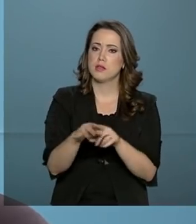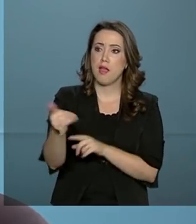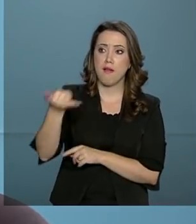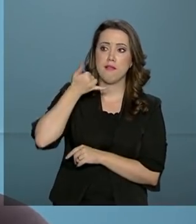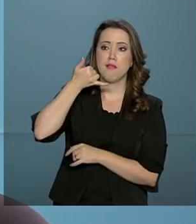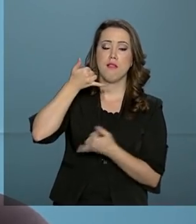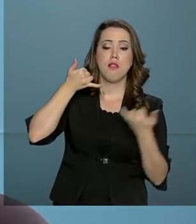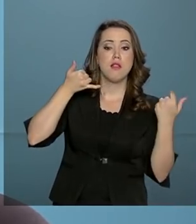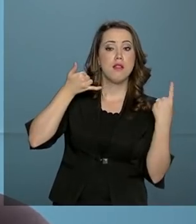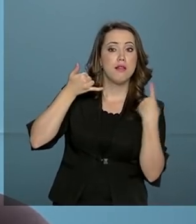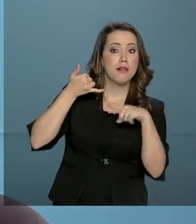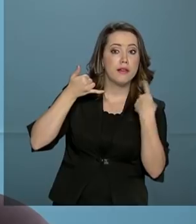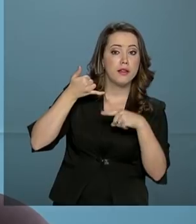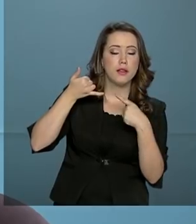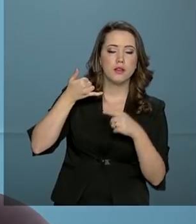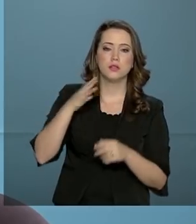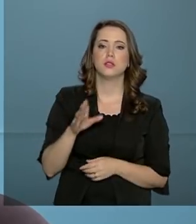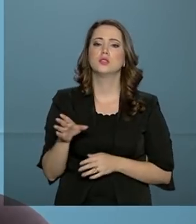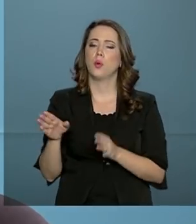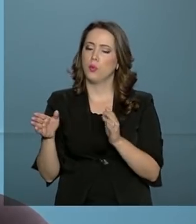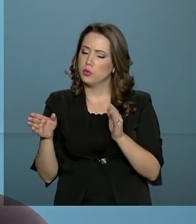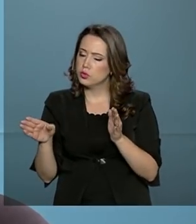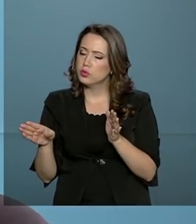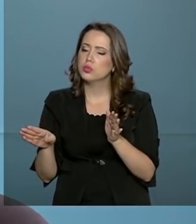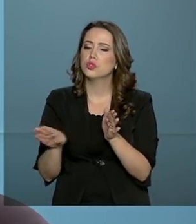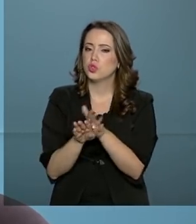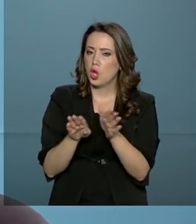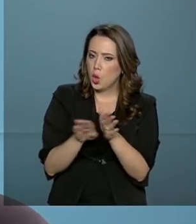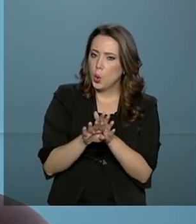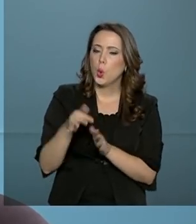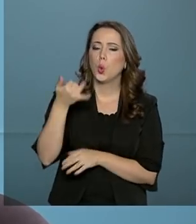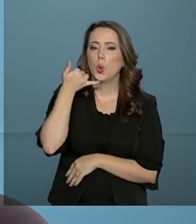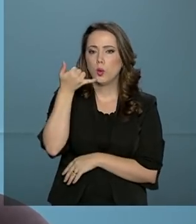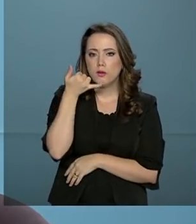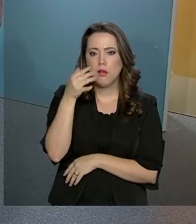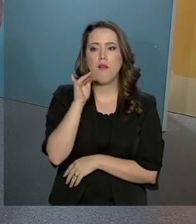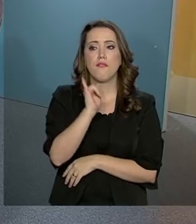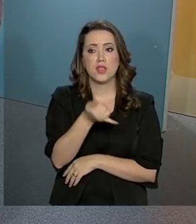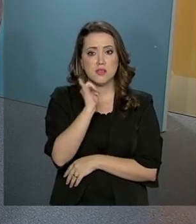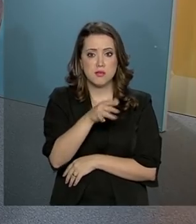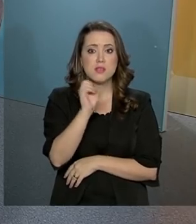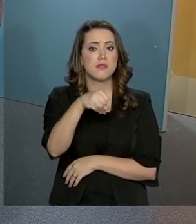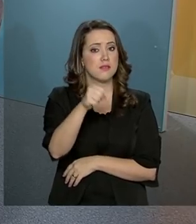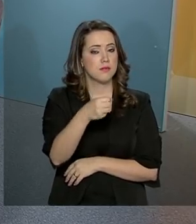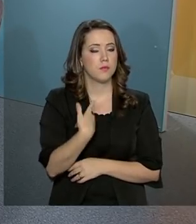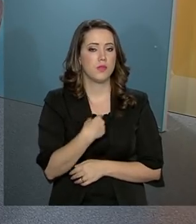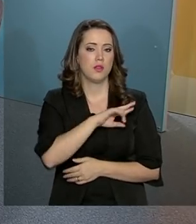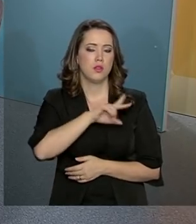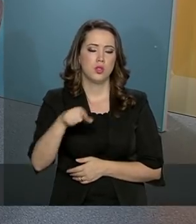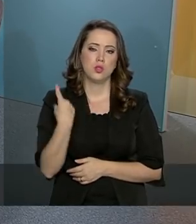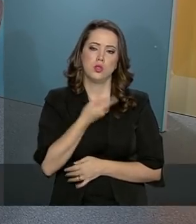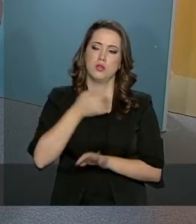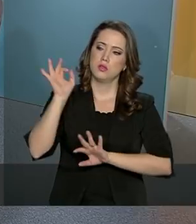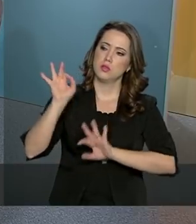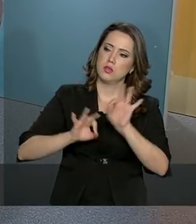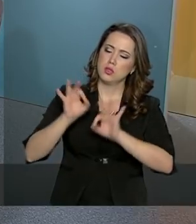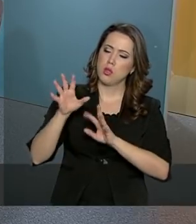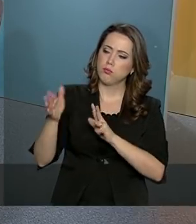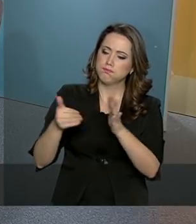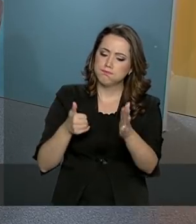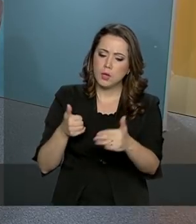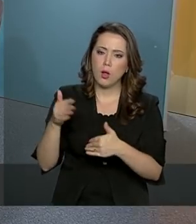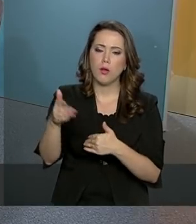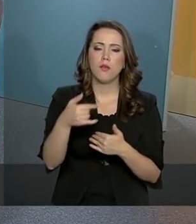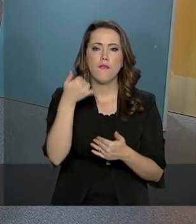gente. E as ligações começaram a chegar. As pessoas estão falando. Muito. E vou dizer para você, nós estamos recolhendo todas